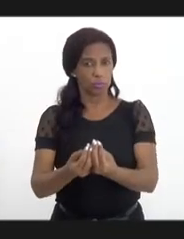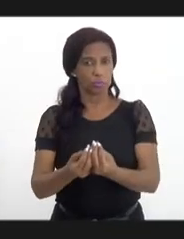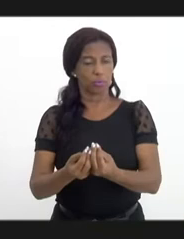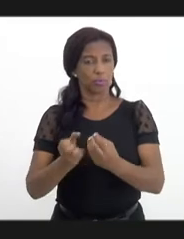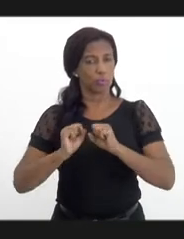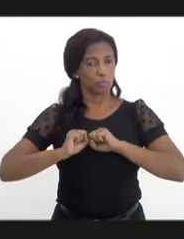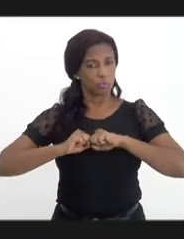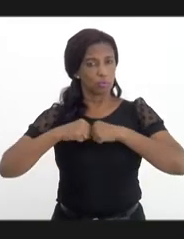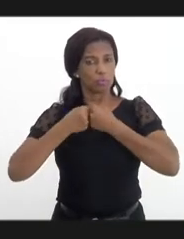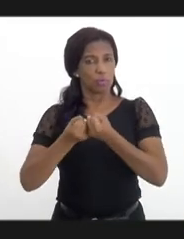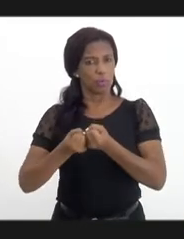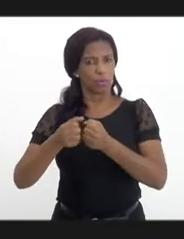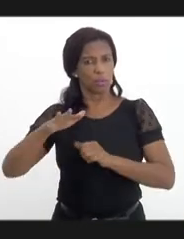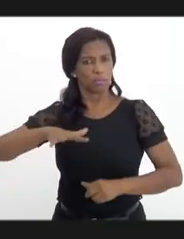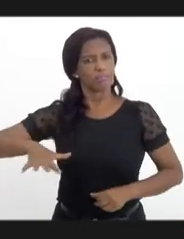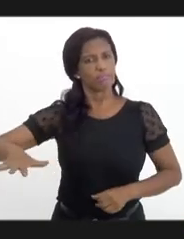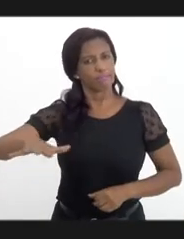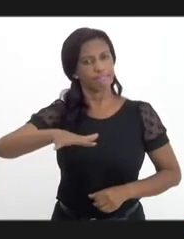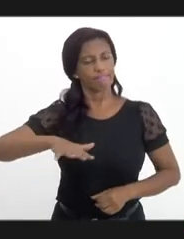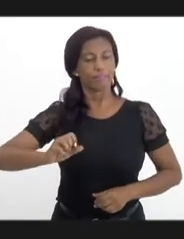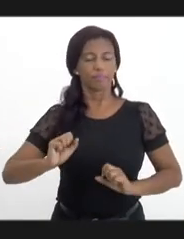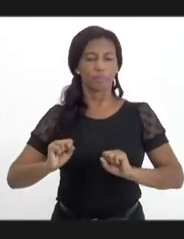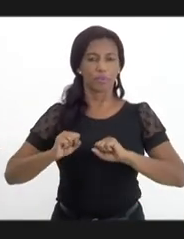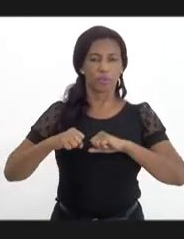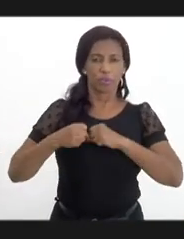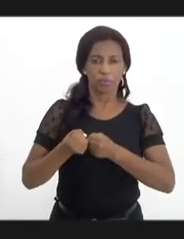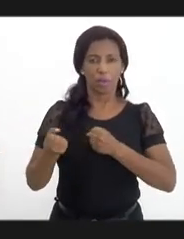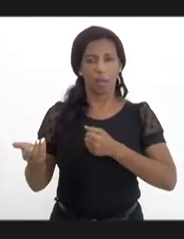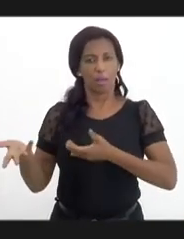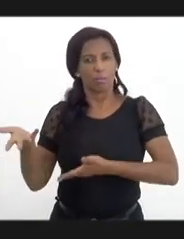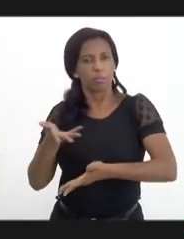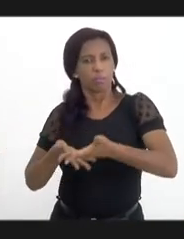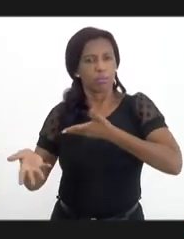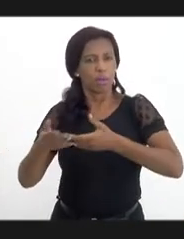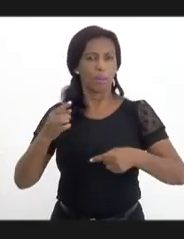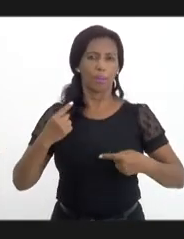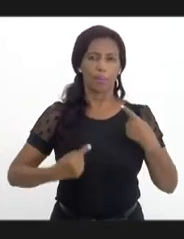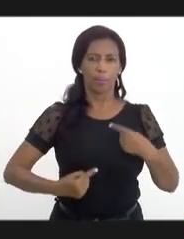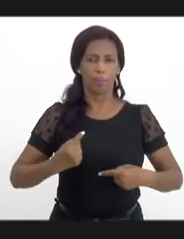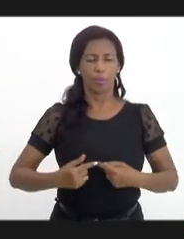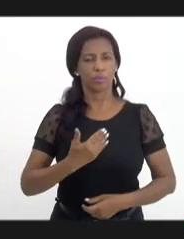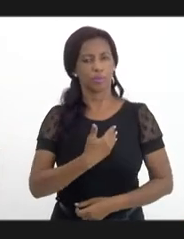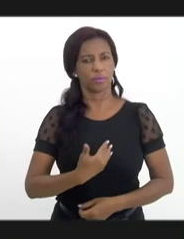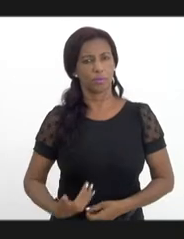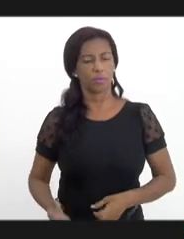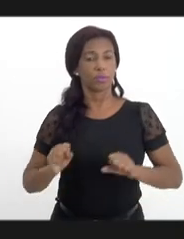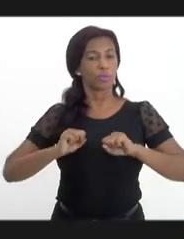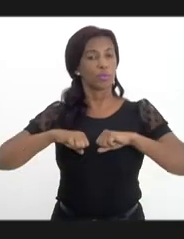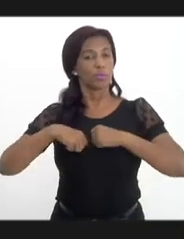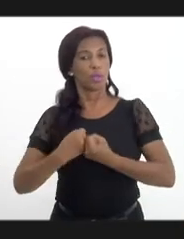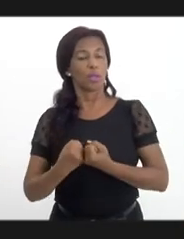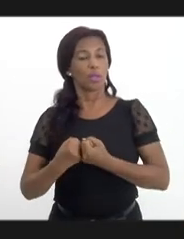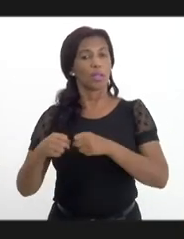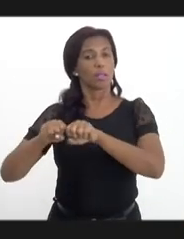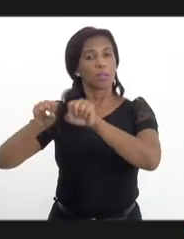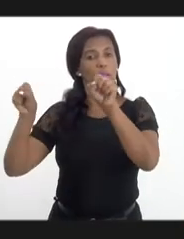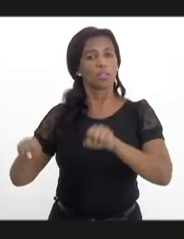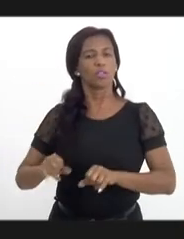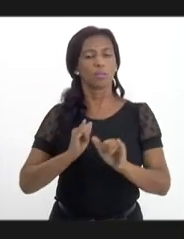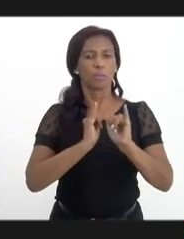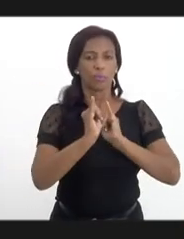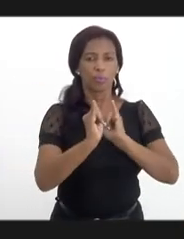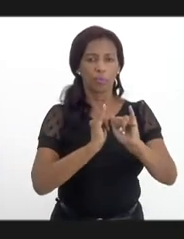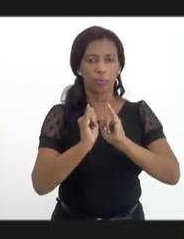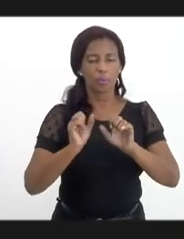fortalecer a rede, de fortalecer a integração entre as várias políticas públicas, de fortalecer um sistema de informação,